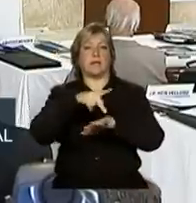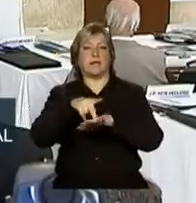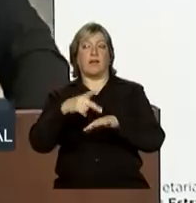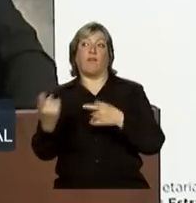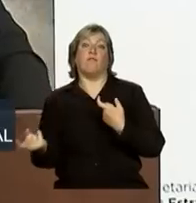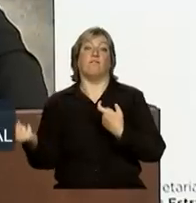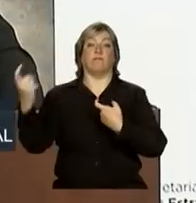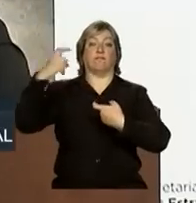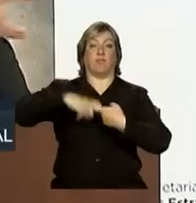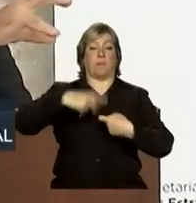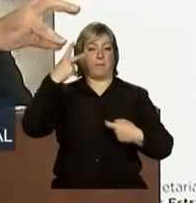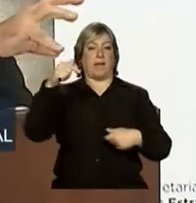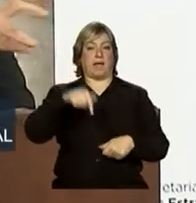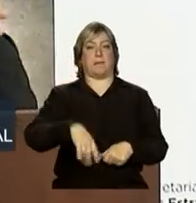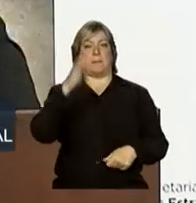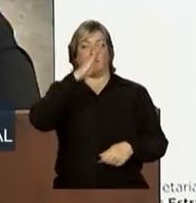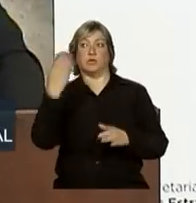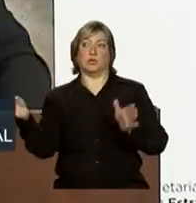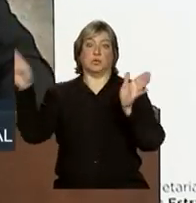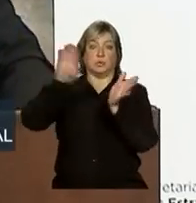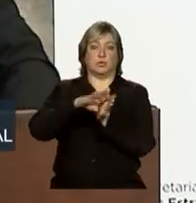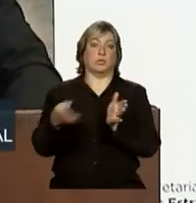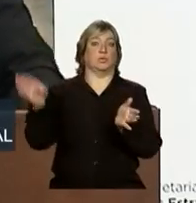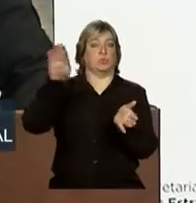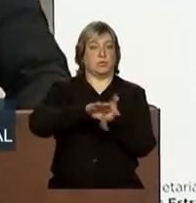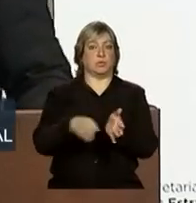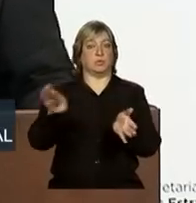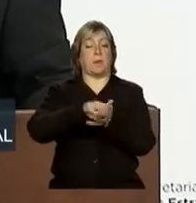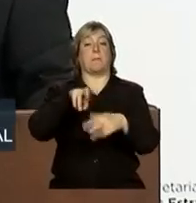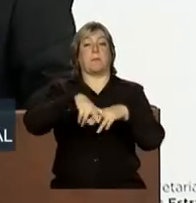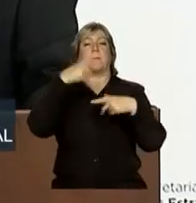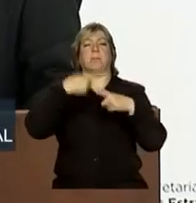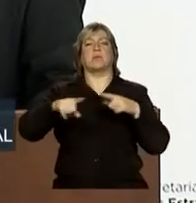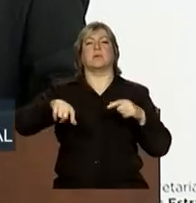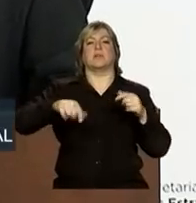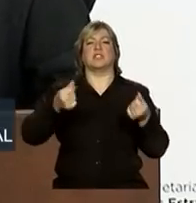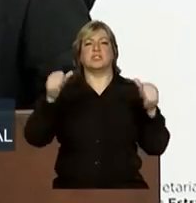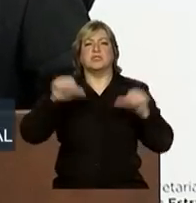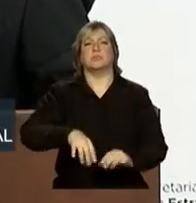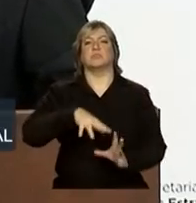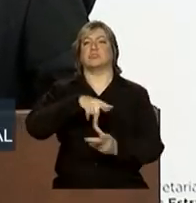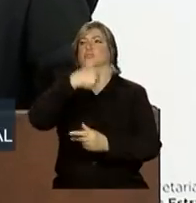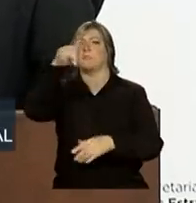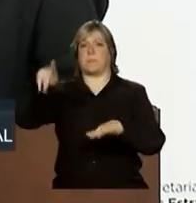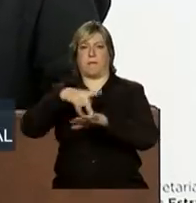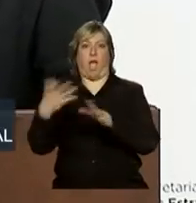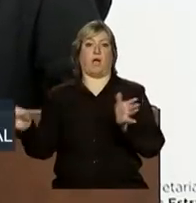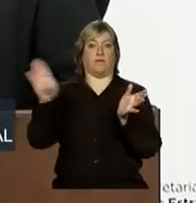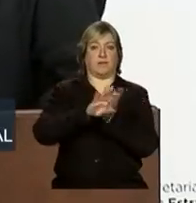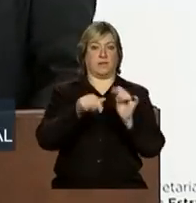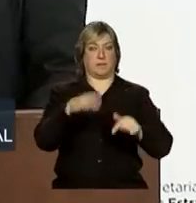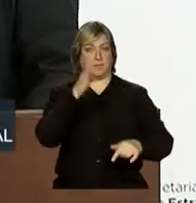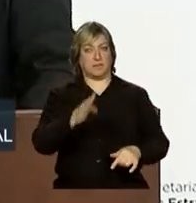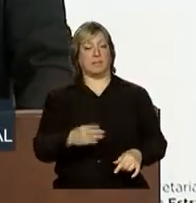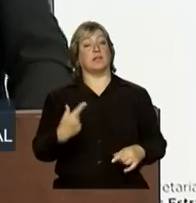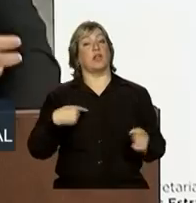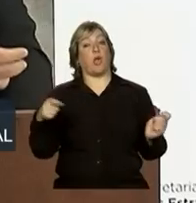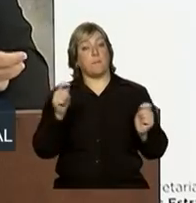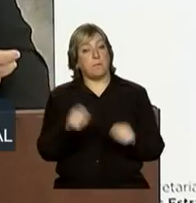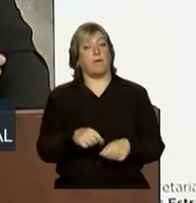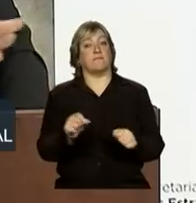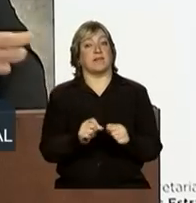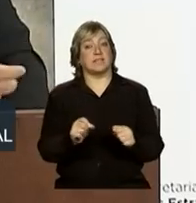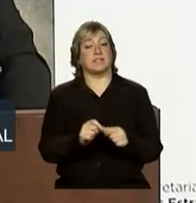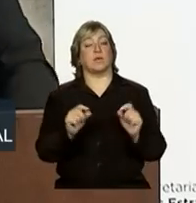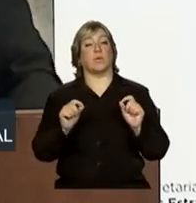Brasil, que vêm para o Brasil por conta da crise estrangeira e que podemos reeditar aquilo que aconteceu nos Estados Unidos. Os Estados